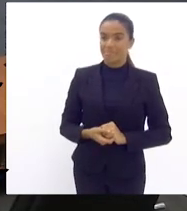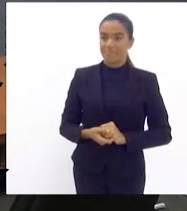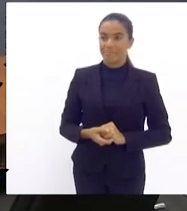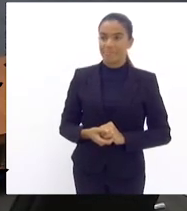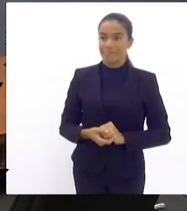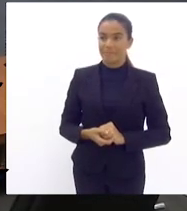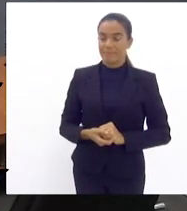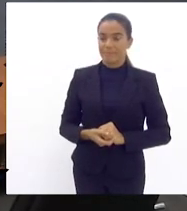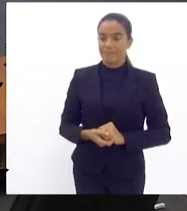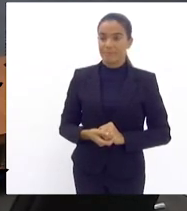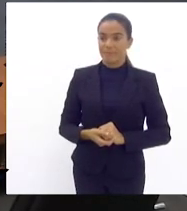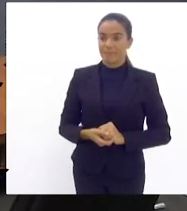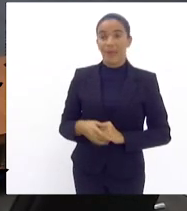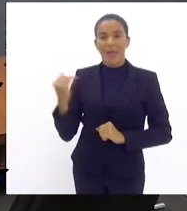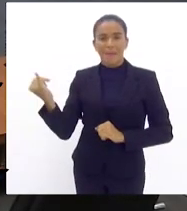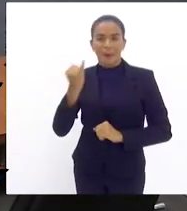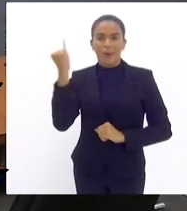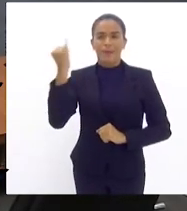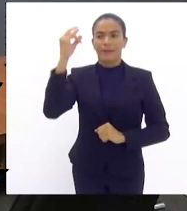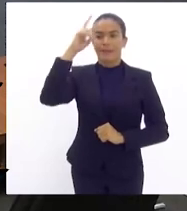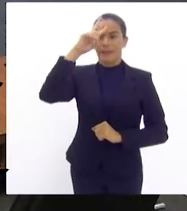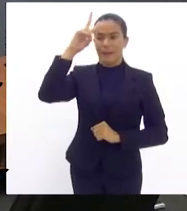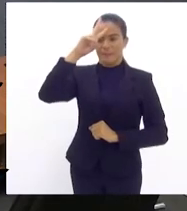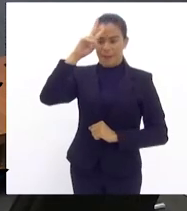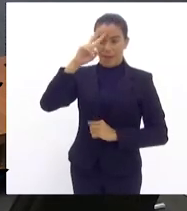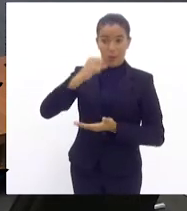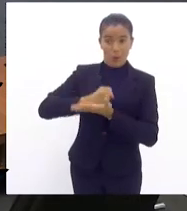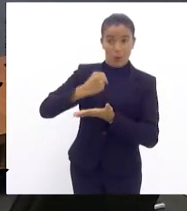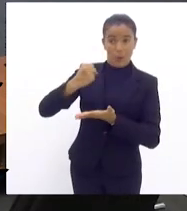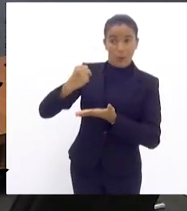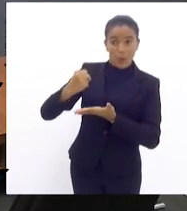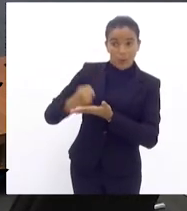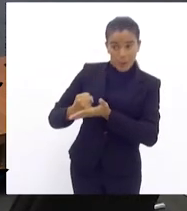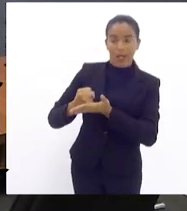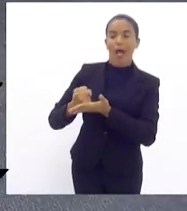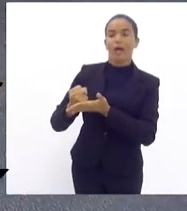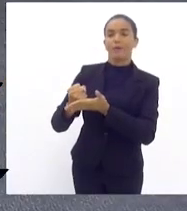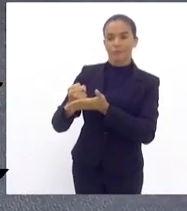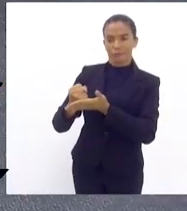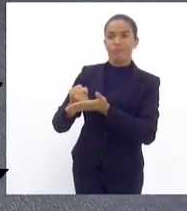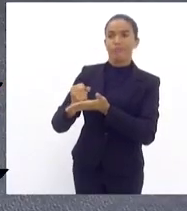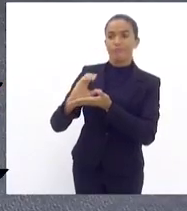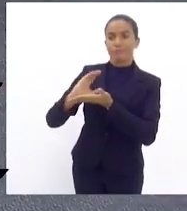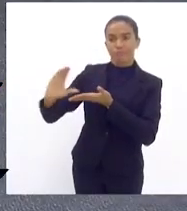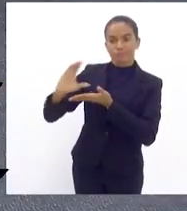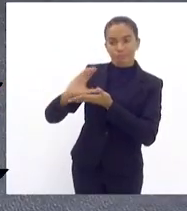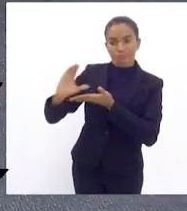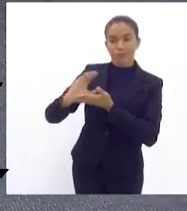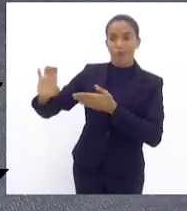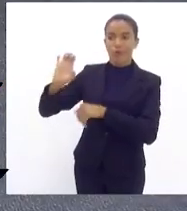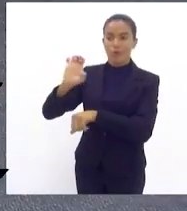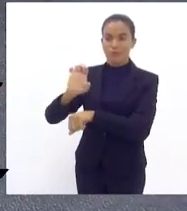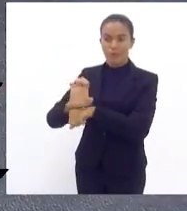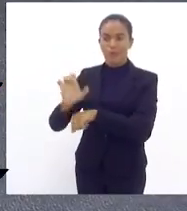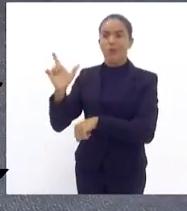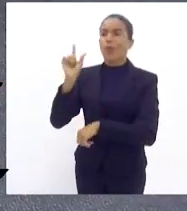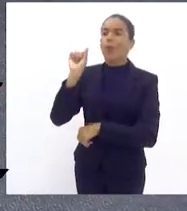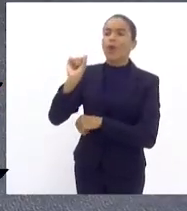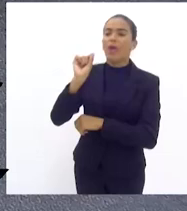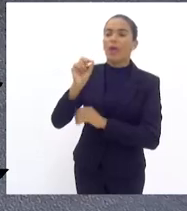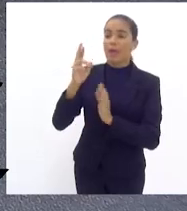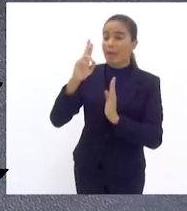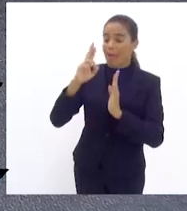importante lembrar que os contratos de concessões firmado pelo governo do Estado só estabeleceu que após